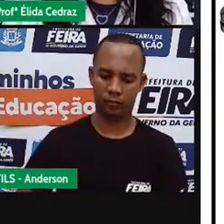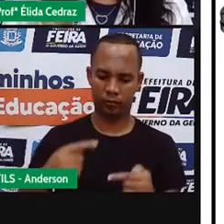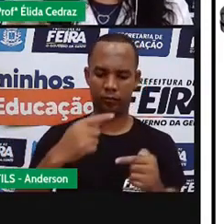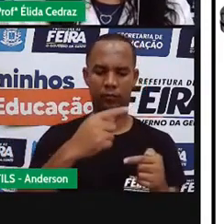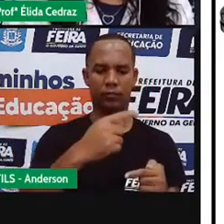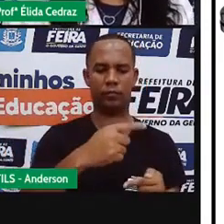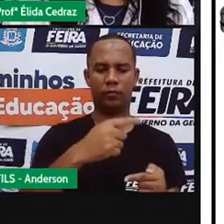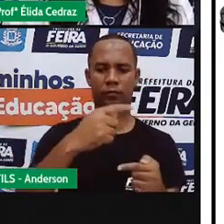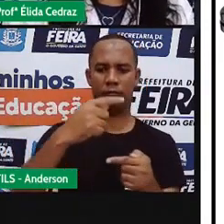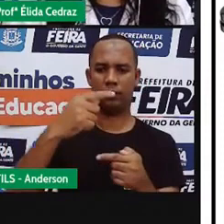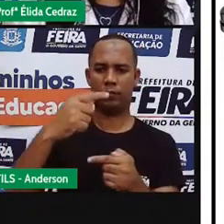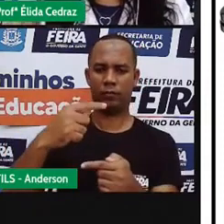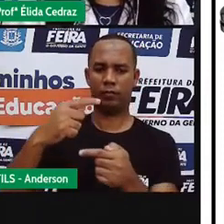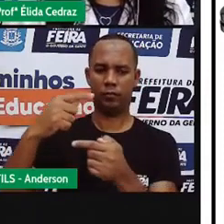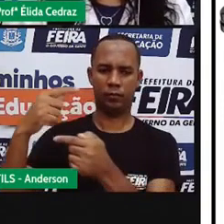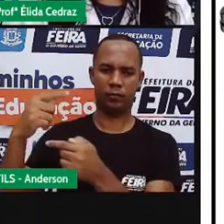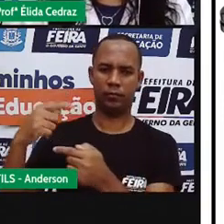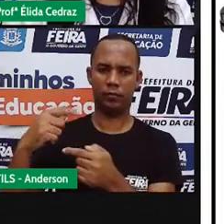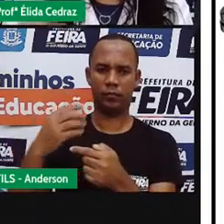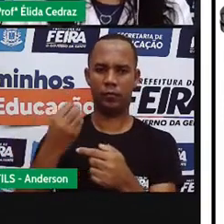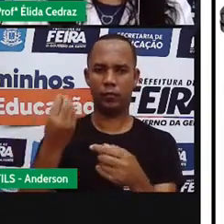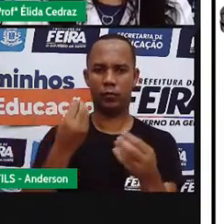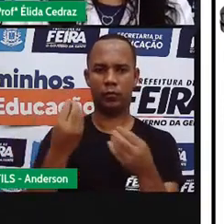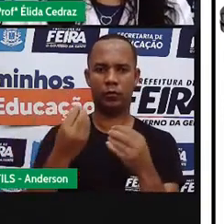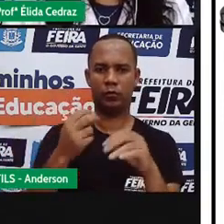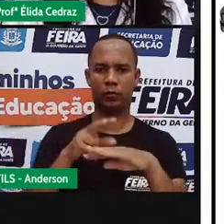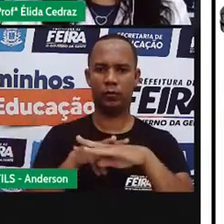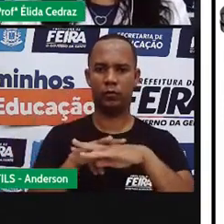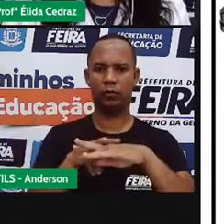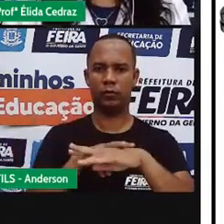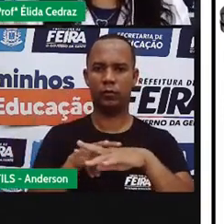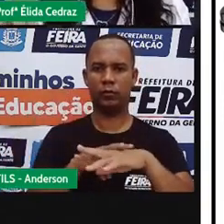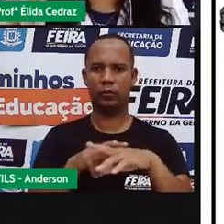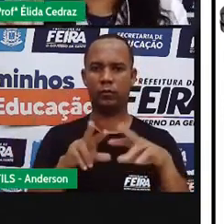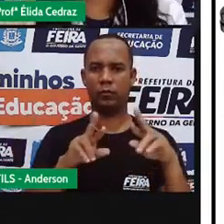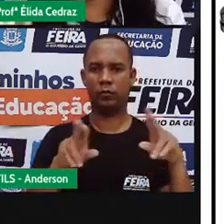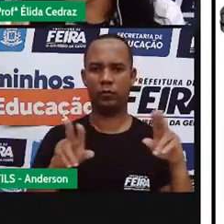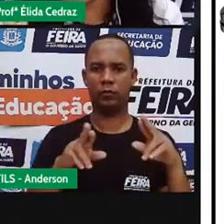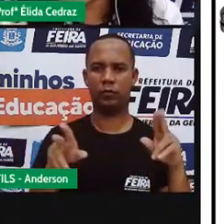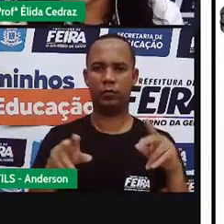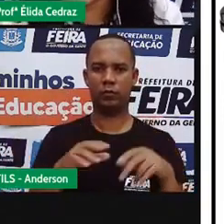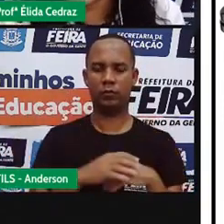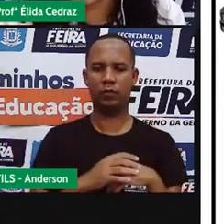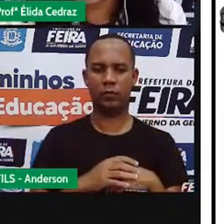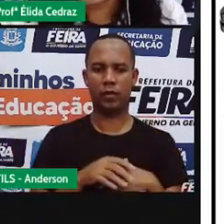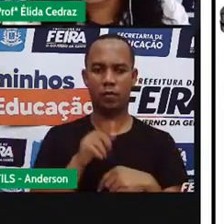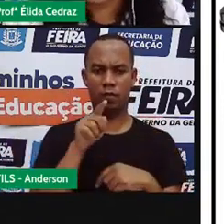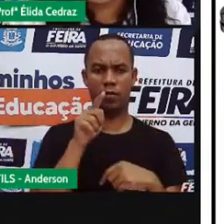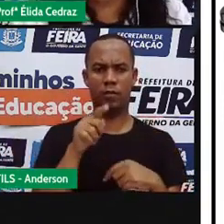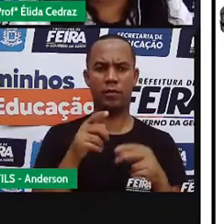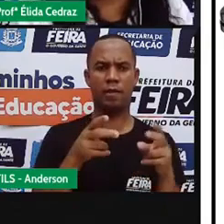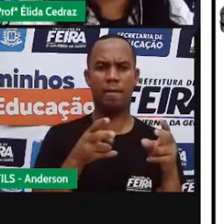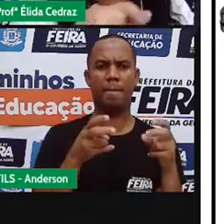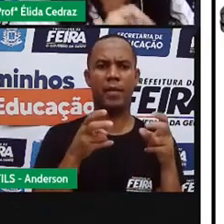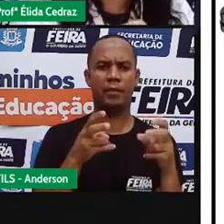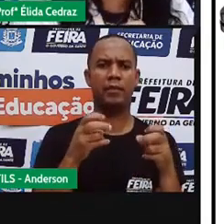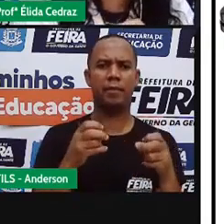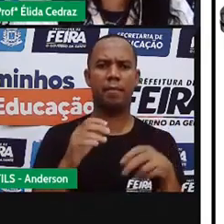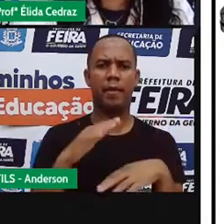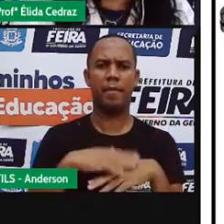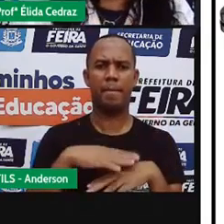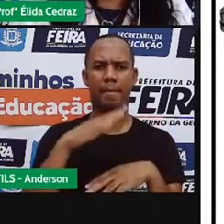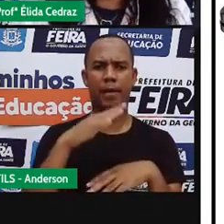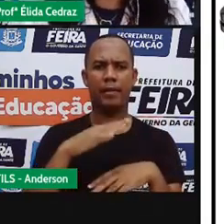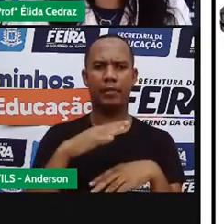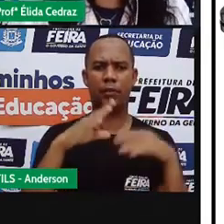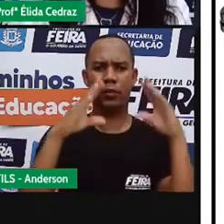Trastos ou embalagens de vidro de diferentes tamanhos. E você pode perceber que tem uma que é mais escura do que